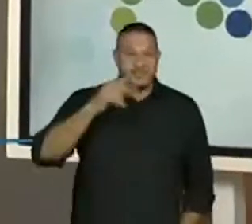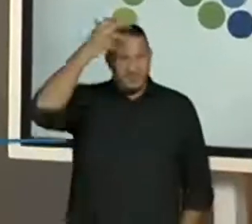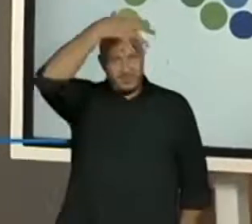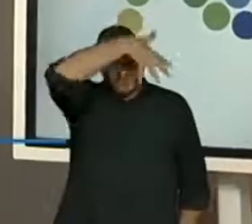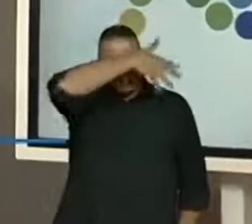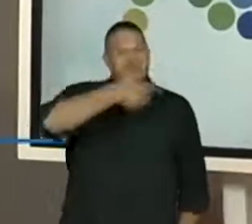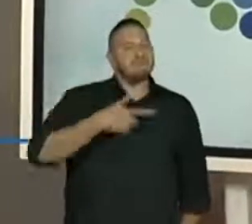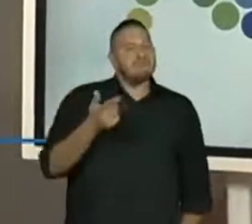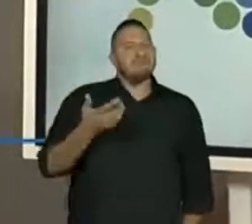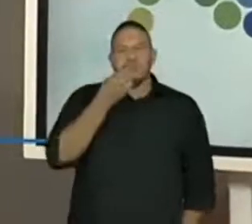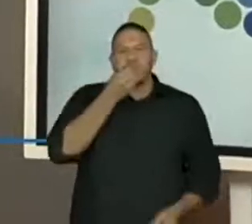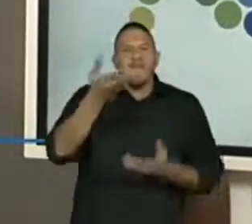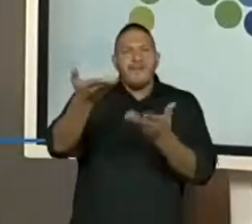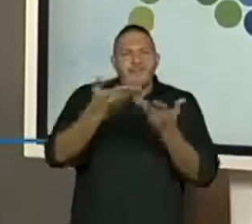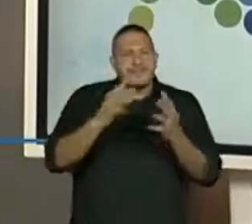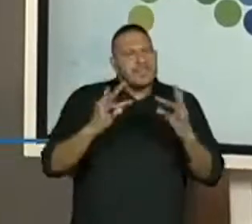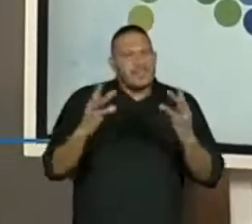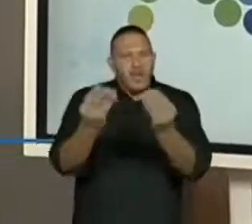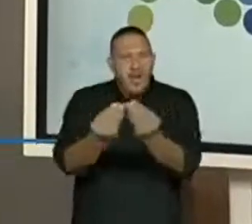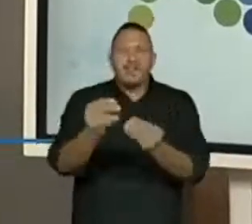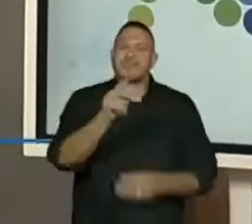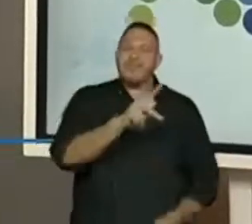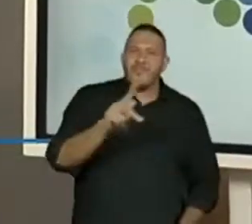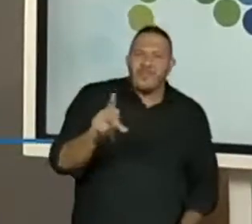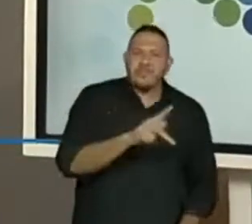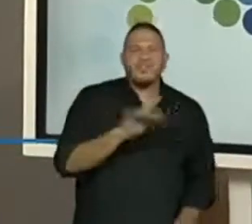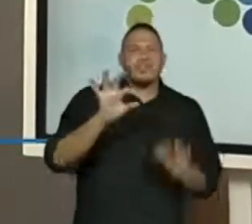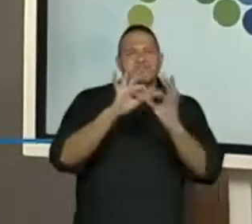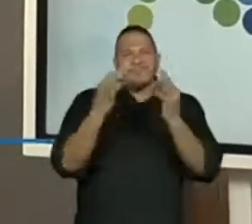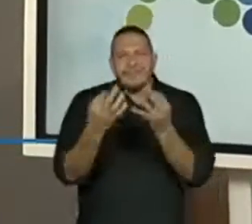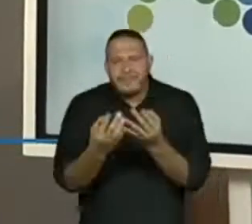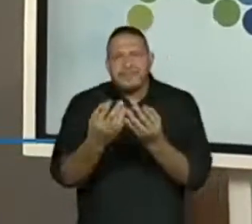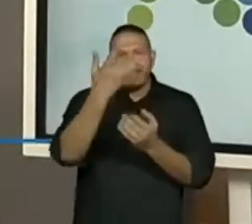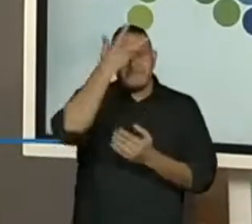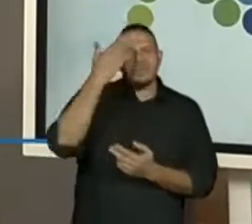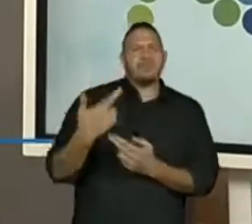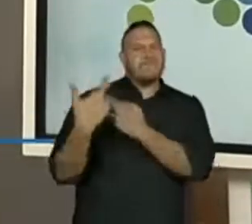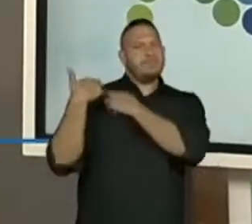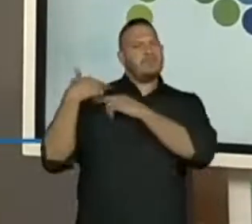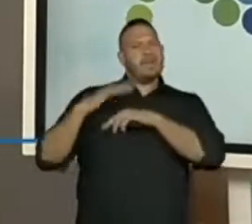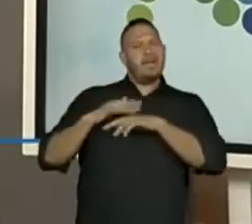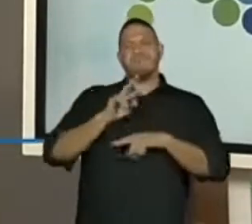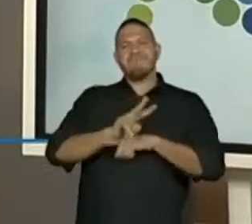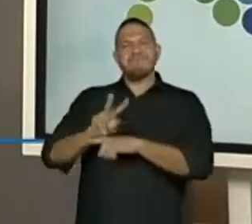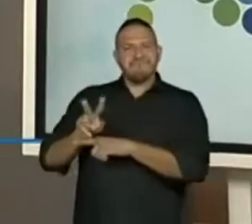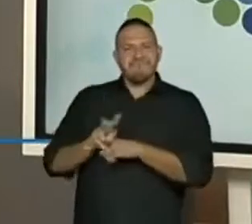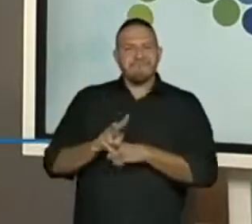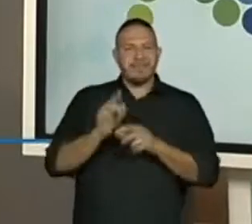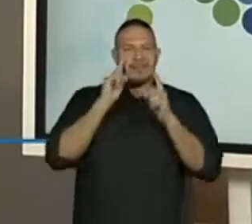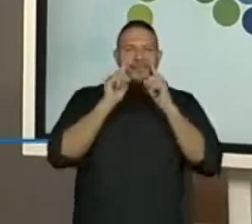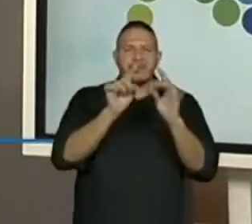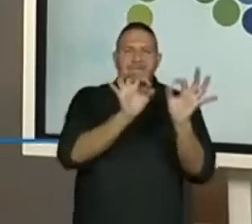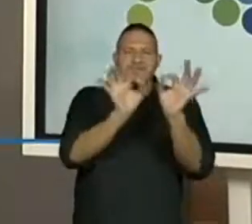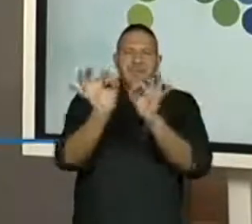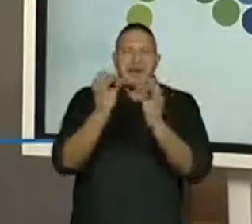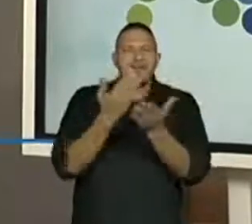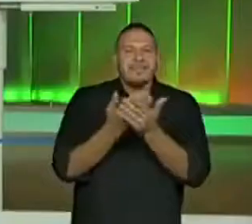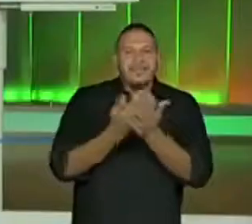dar boas-vindas também aos professores, pais responsáveis que acompanham essa aula, que será de História.